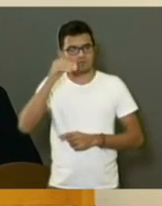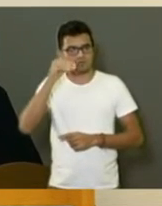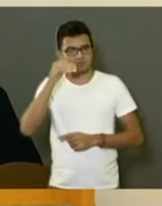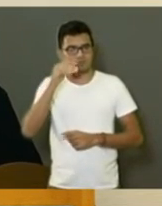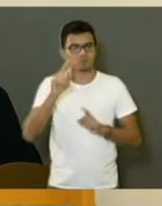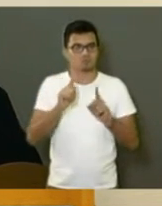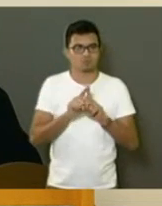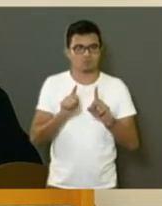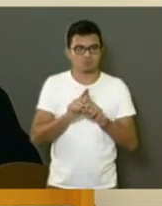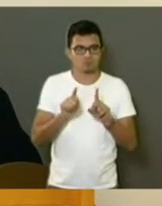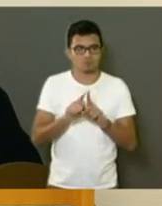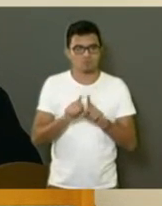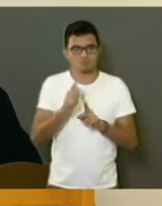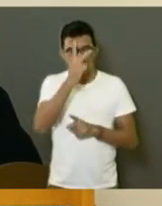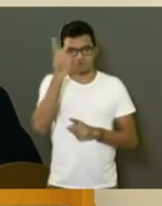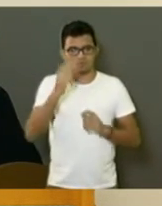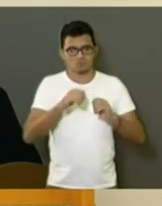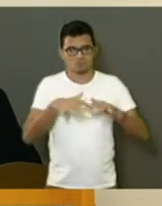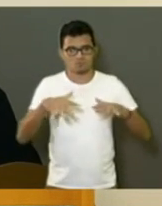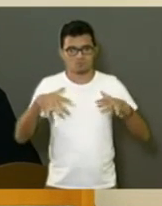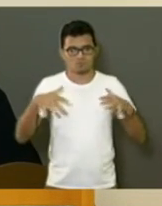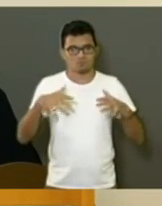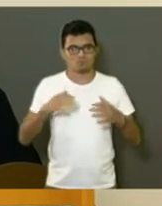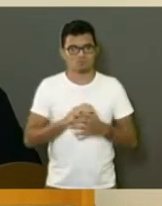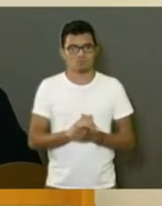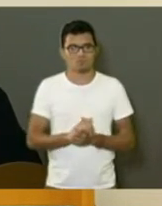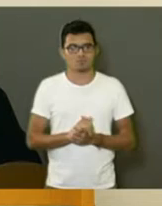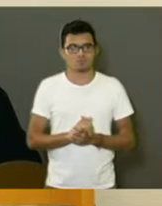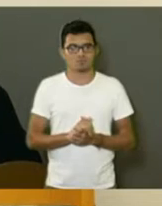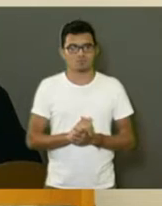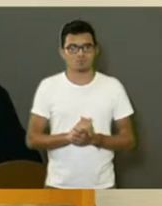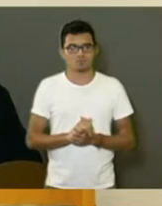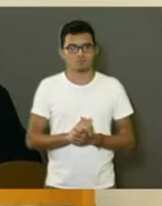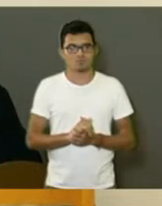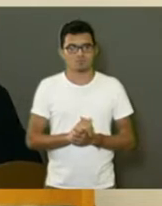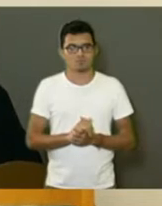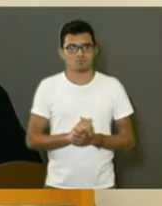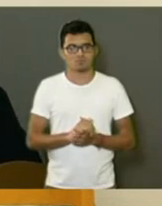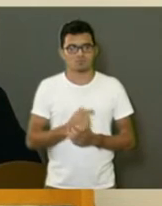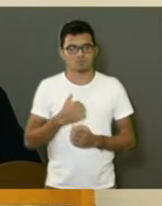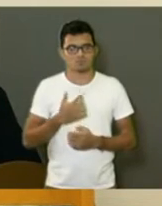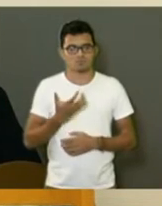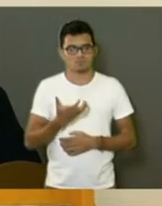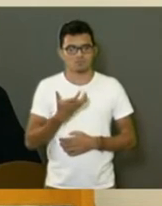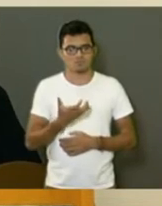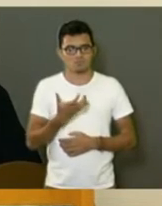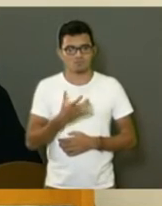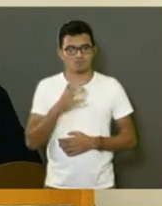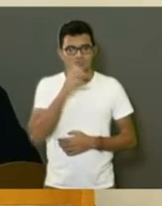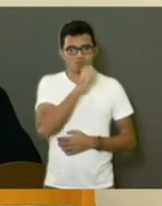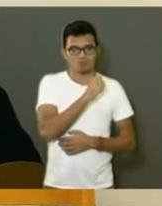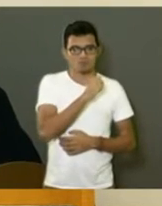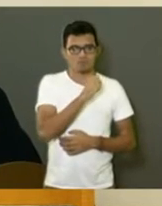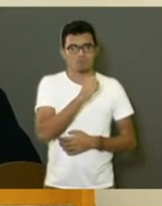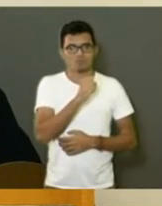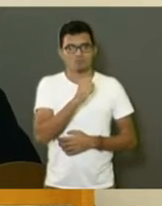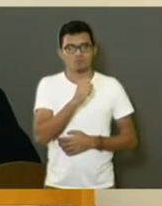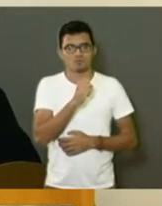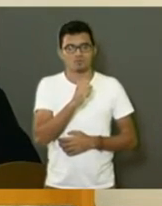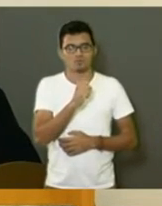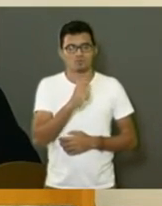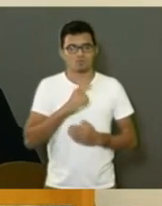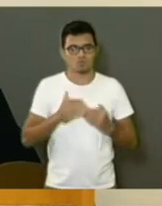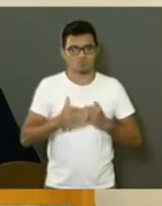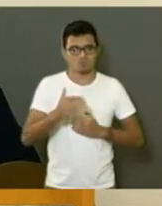o plenário aqui presente, auditório, Quero rapidamente também, para iniciar a minha